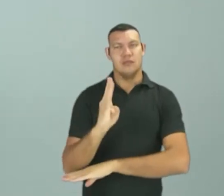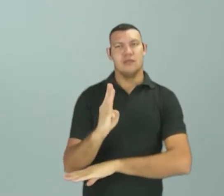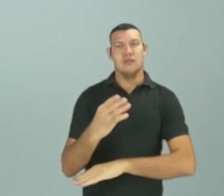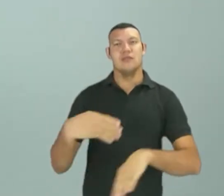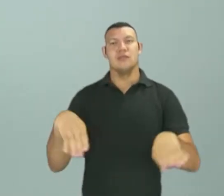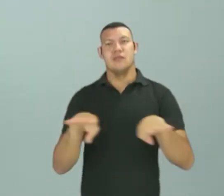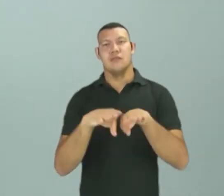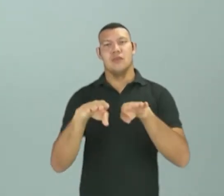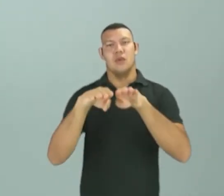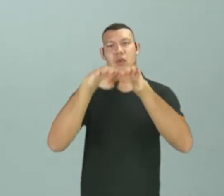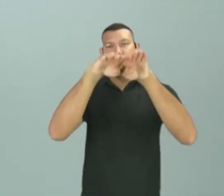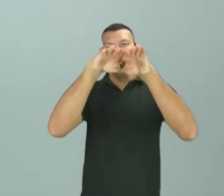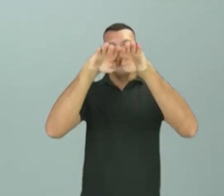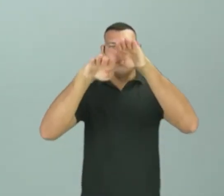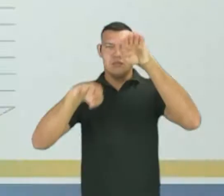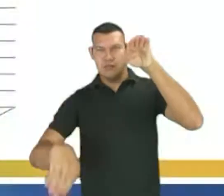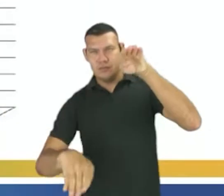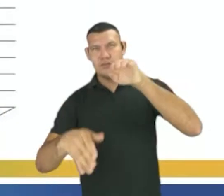sou a professora Silvana.